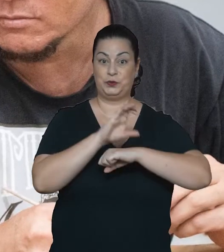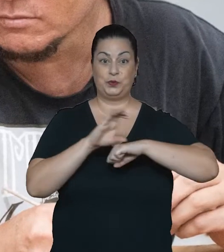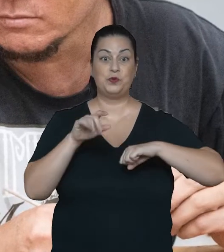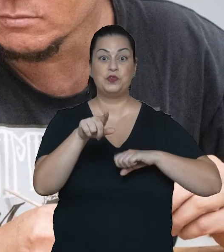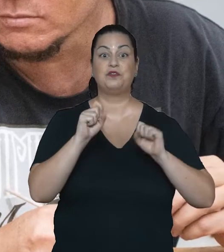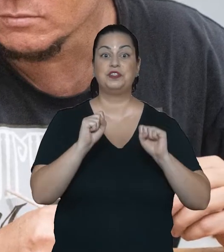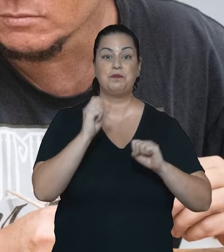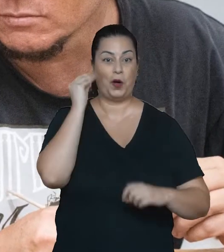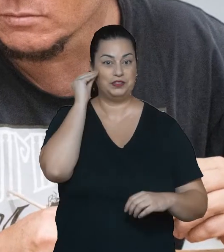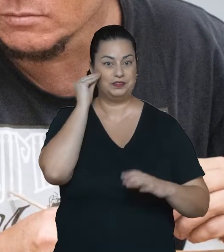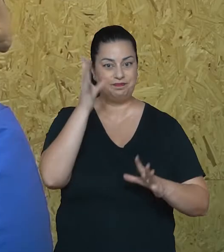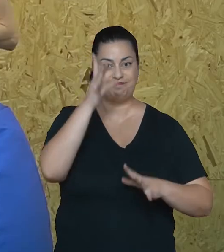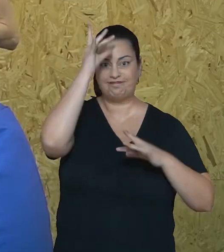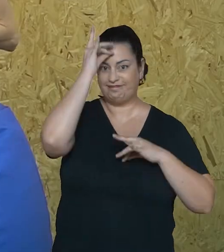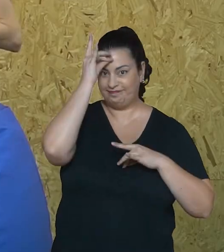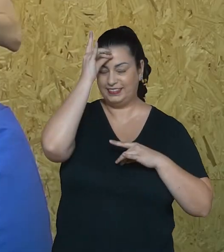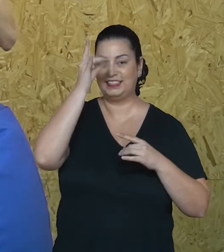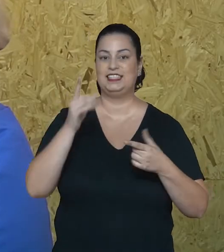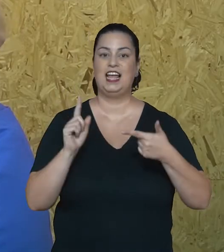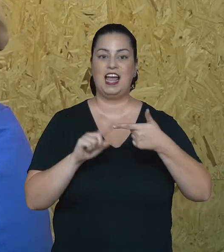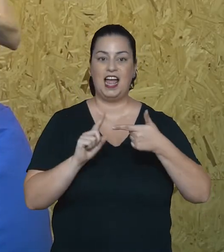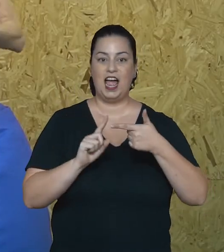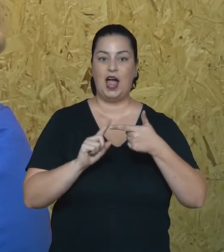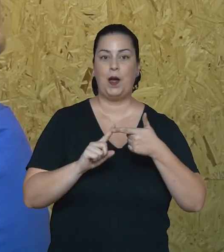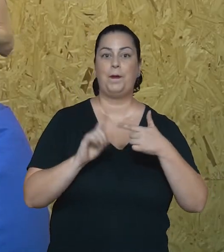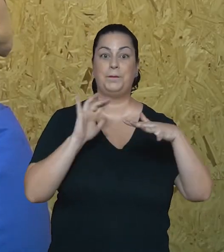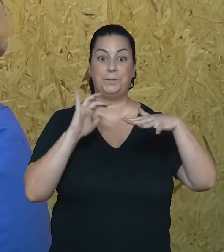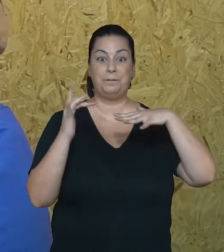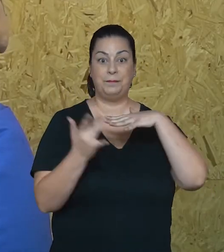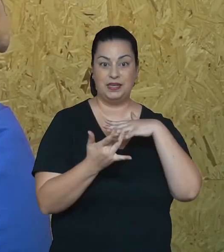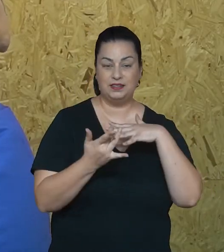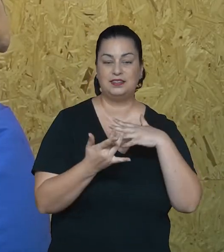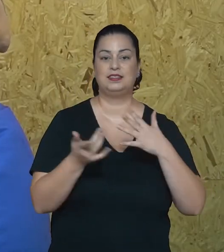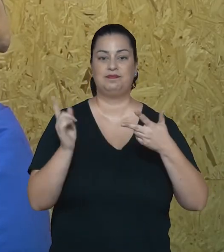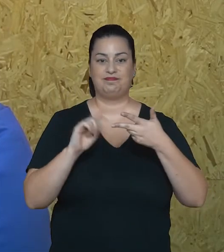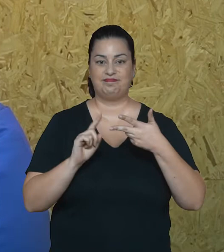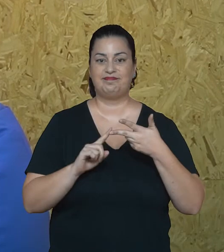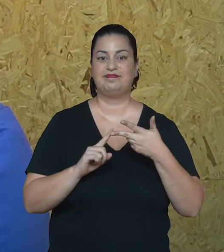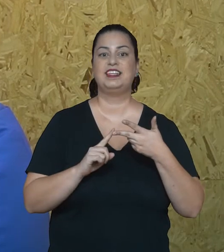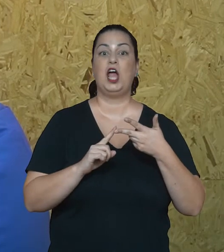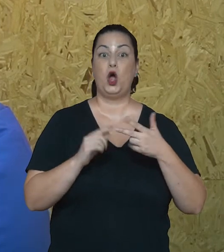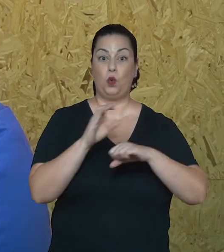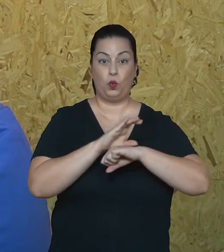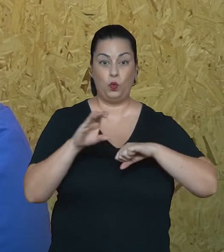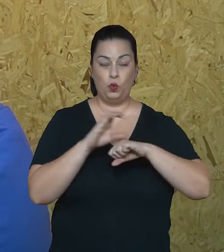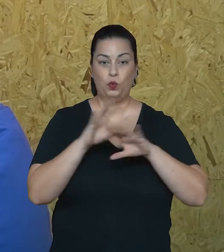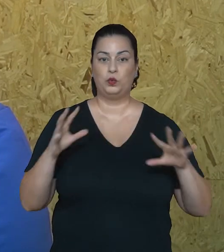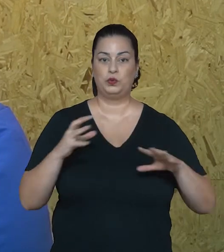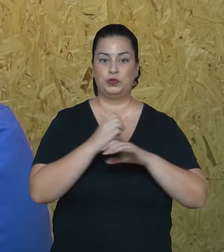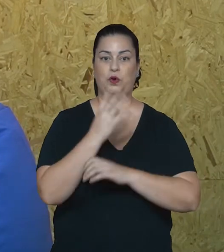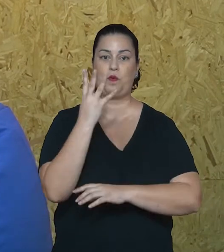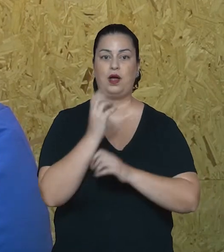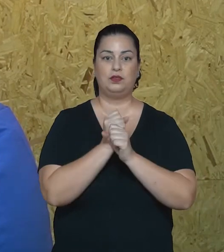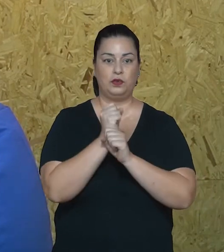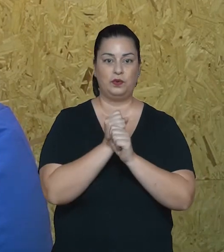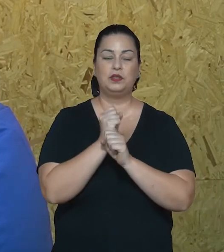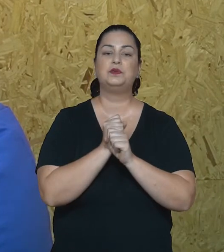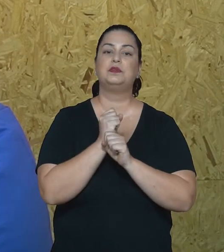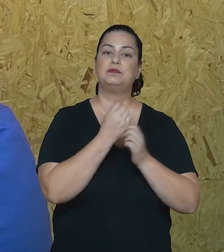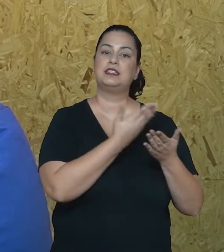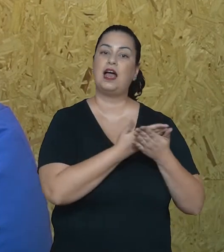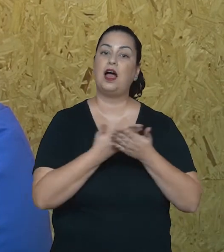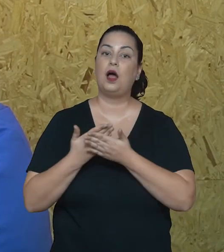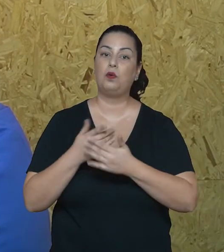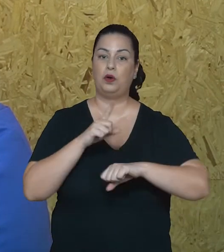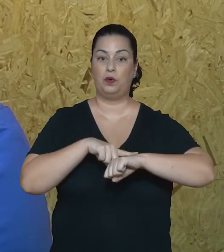performance, artes midiáticas, processos gráficos e fotográficos. O curso tem duração de 4 anos e